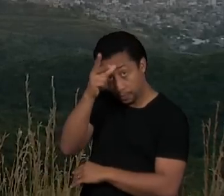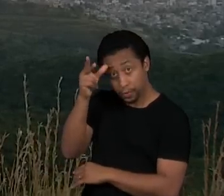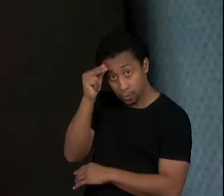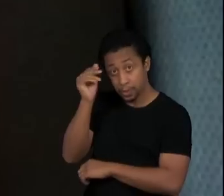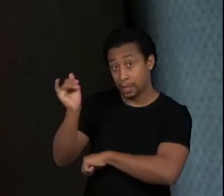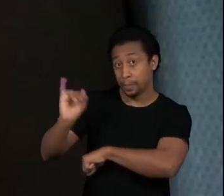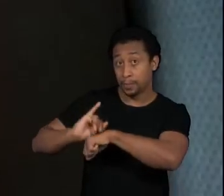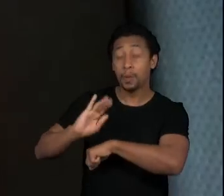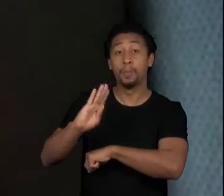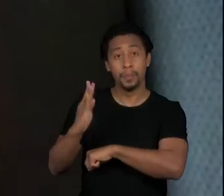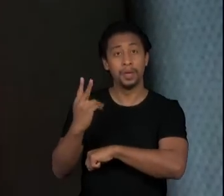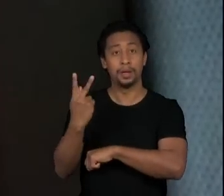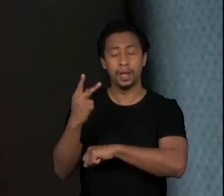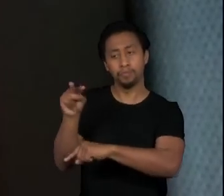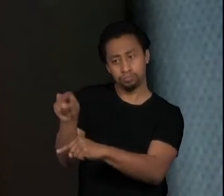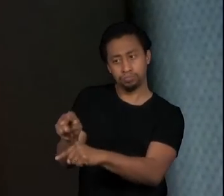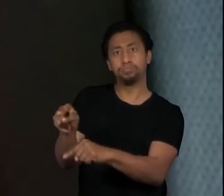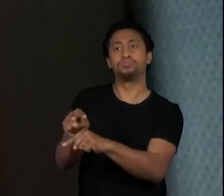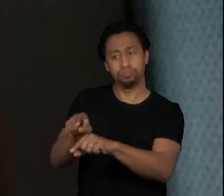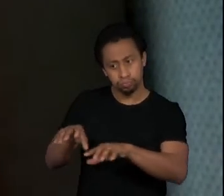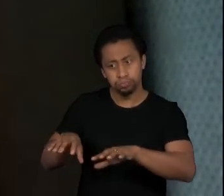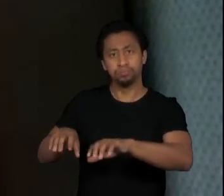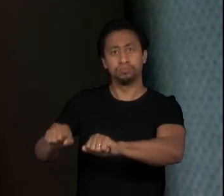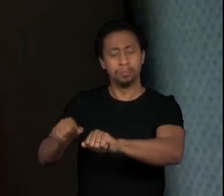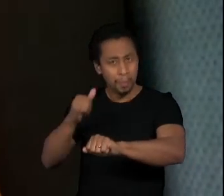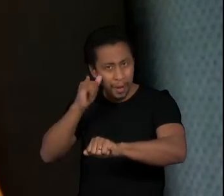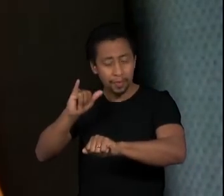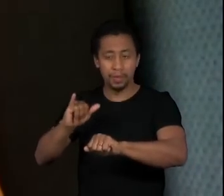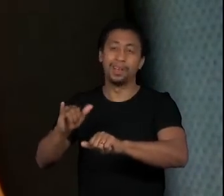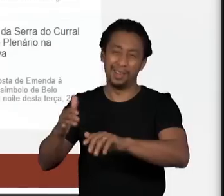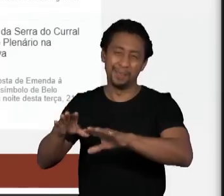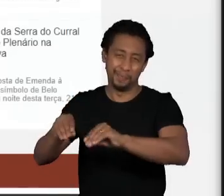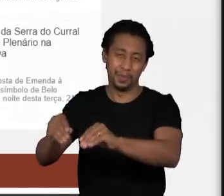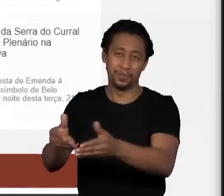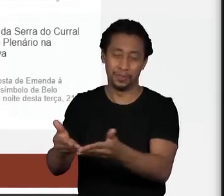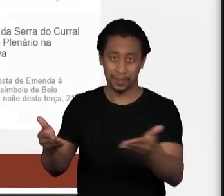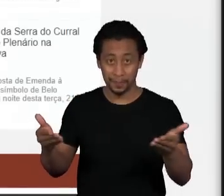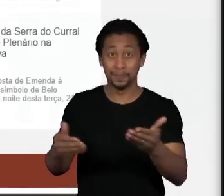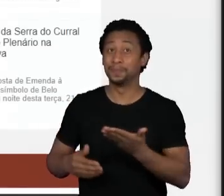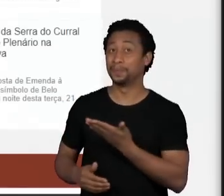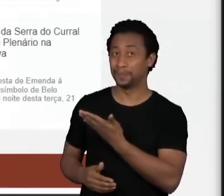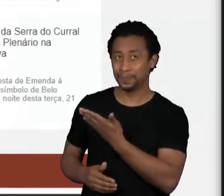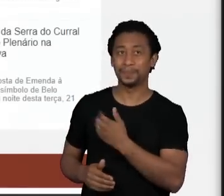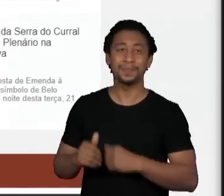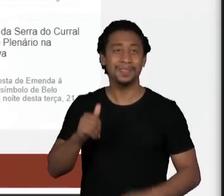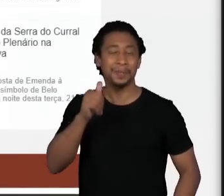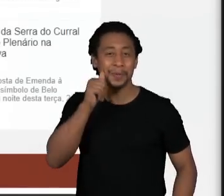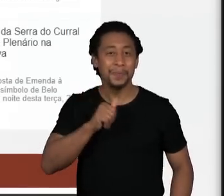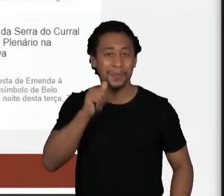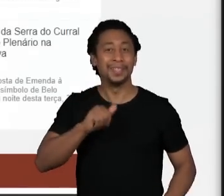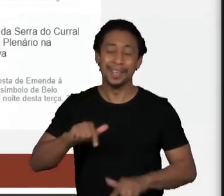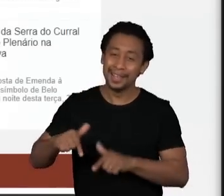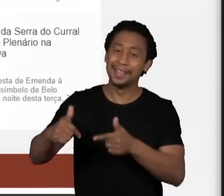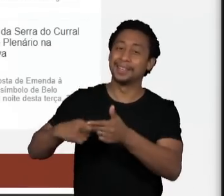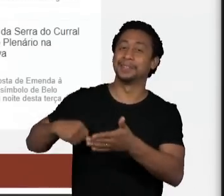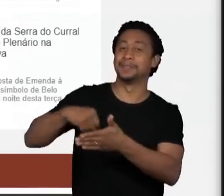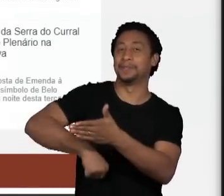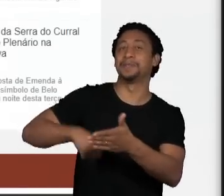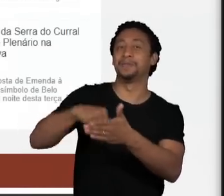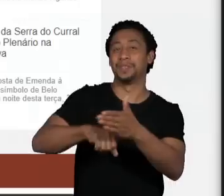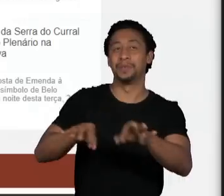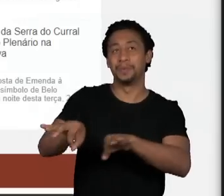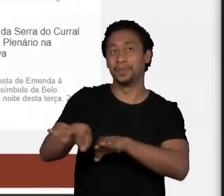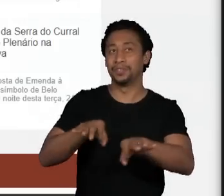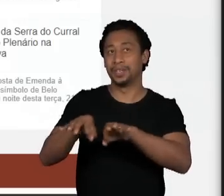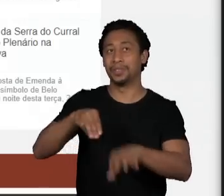capital. Janine Oliveira é ativista ambiental, professora social do projeto Manuelzão,